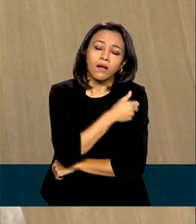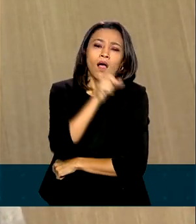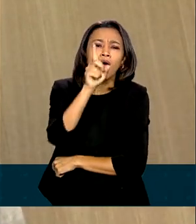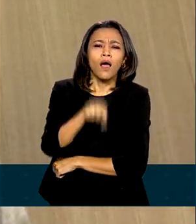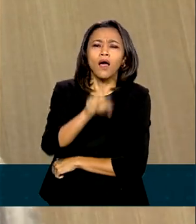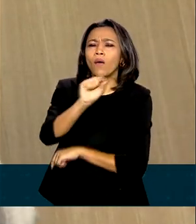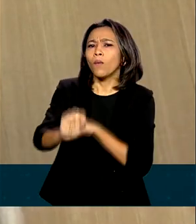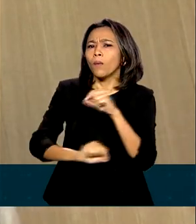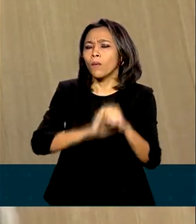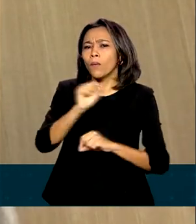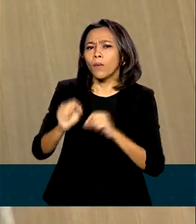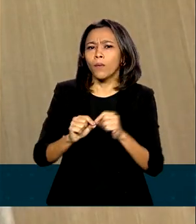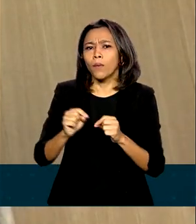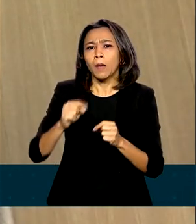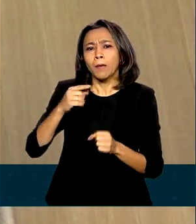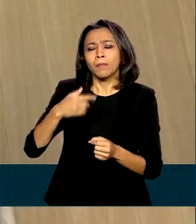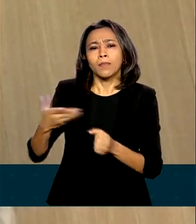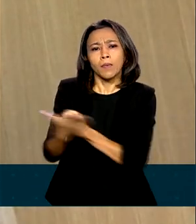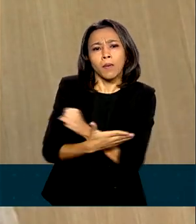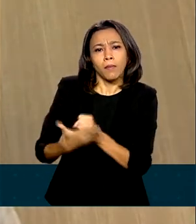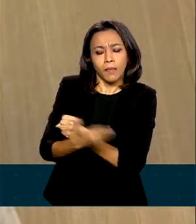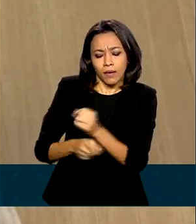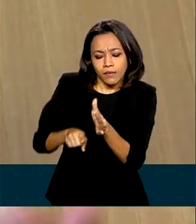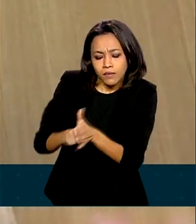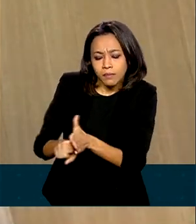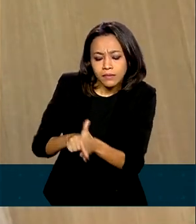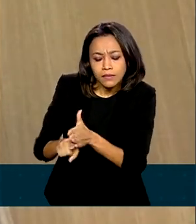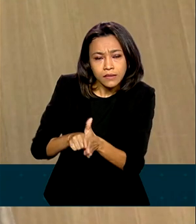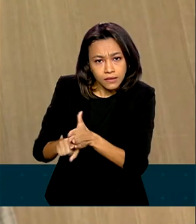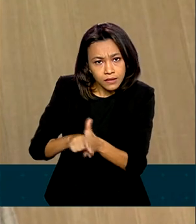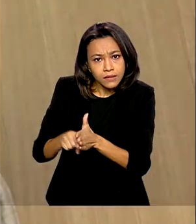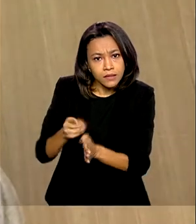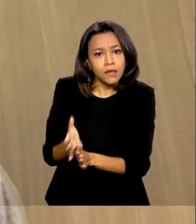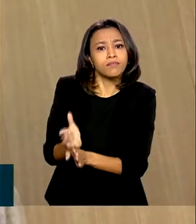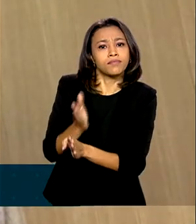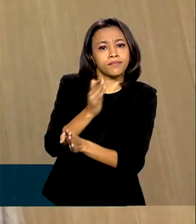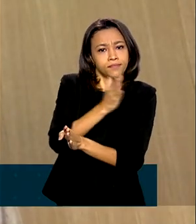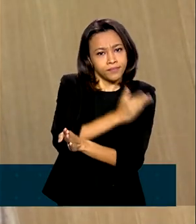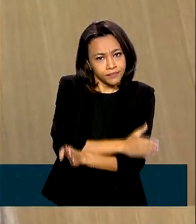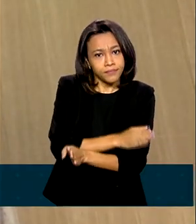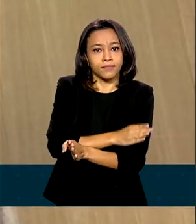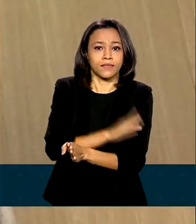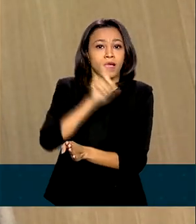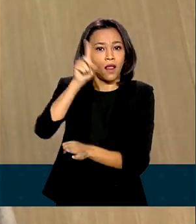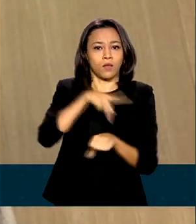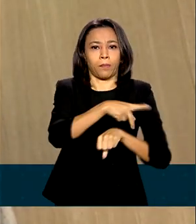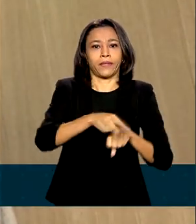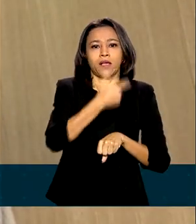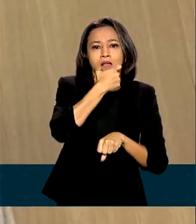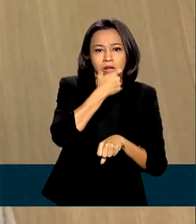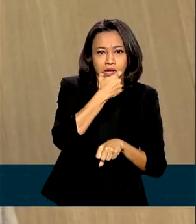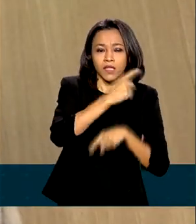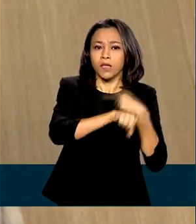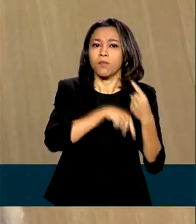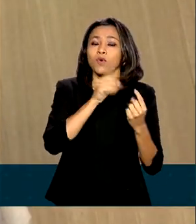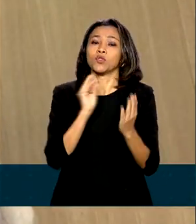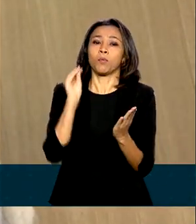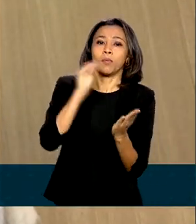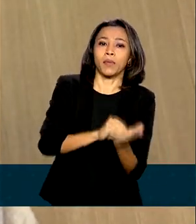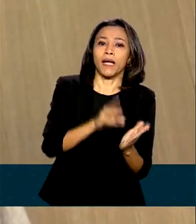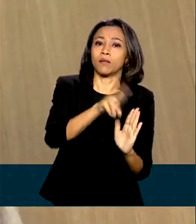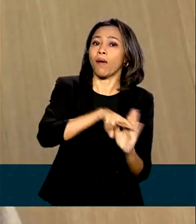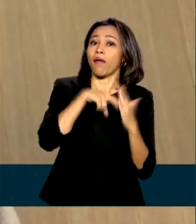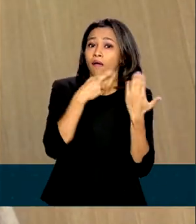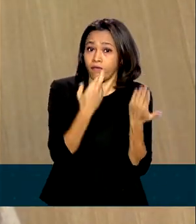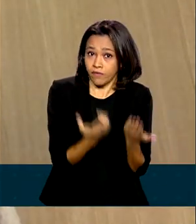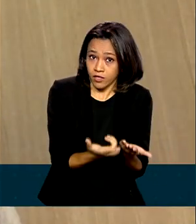com base nos resultados de um estudo que foi conduzido no Reino Unido e publicado na revista The Lancet, que